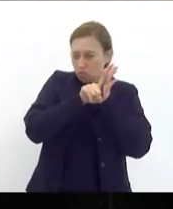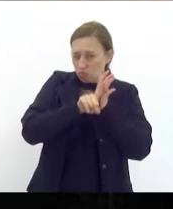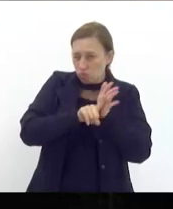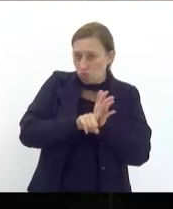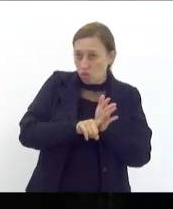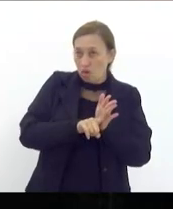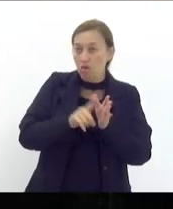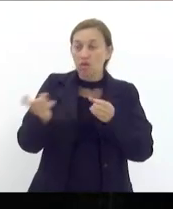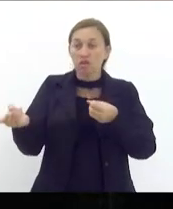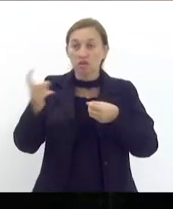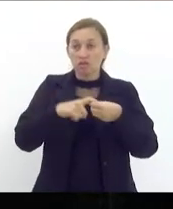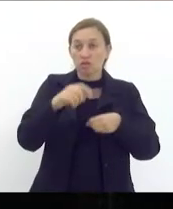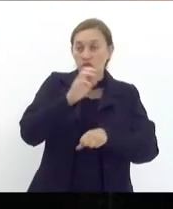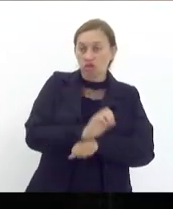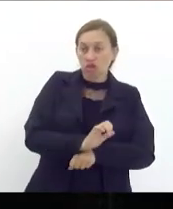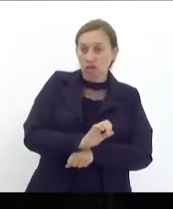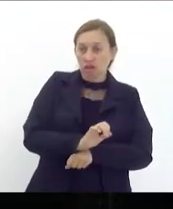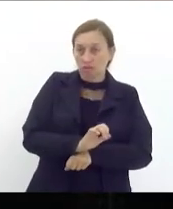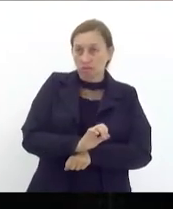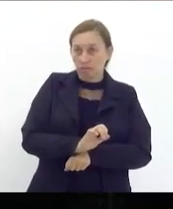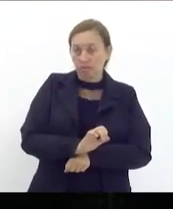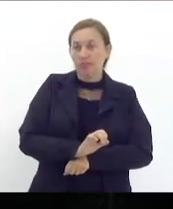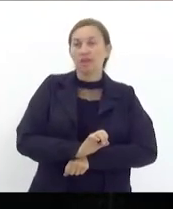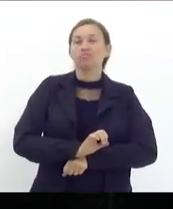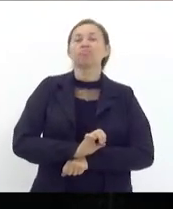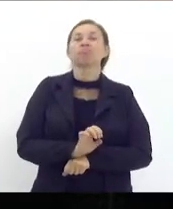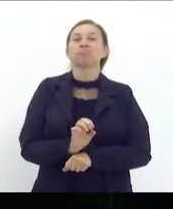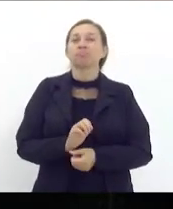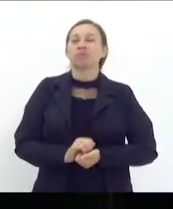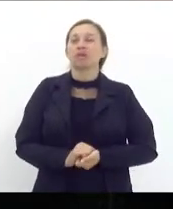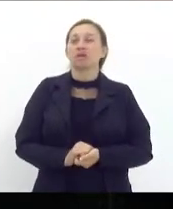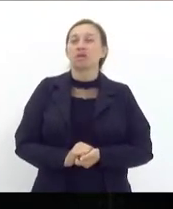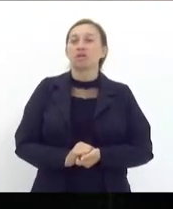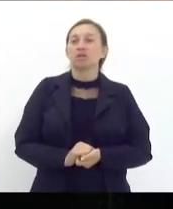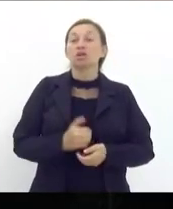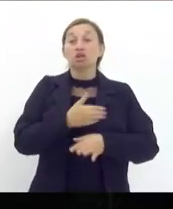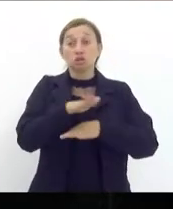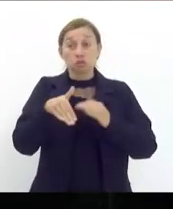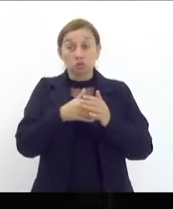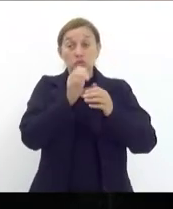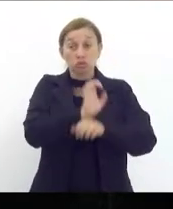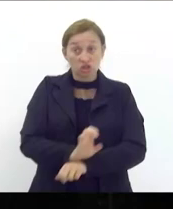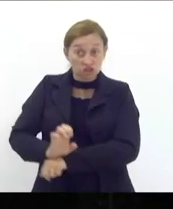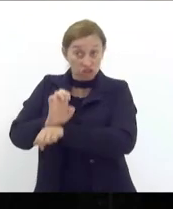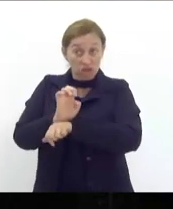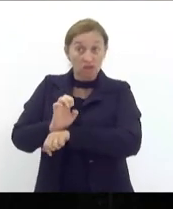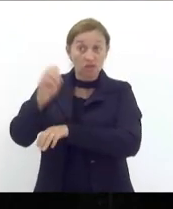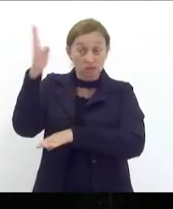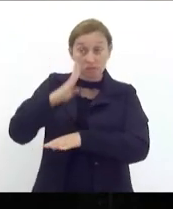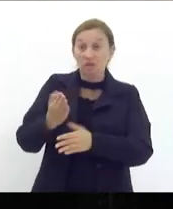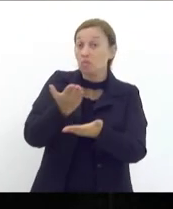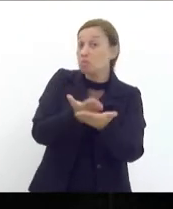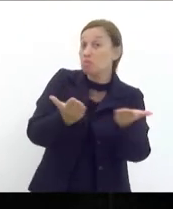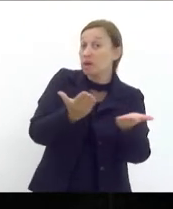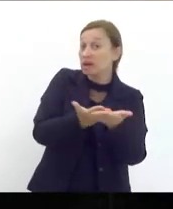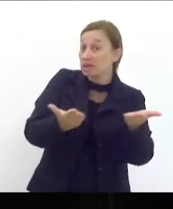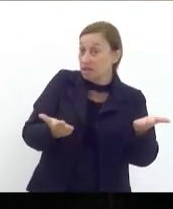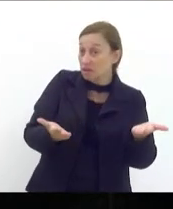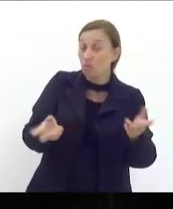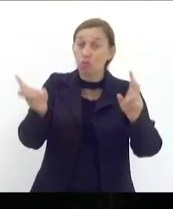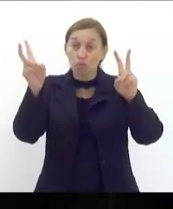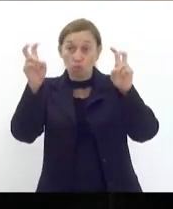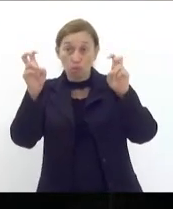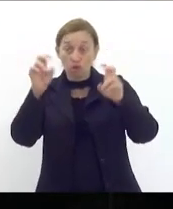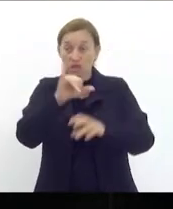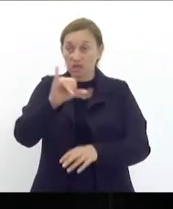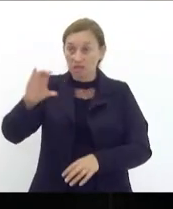poder devolver ao estado aquilo que os estados todos brasileiros perderam com a questão